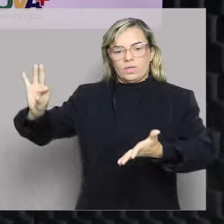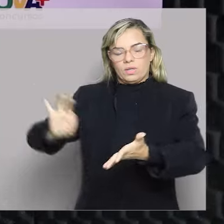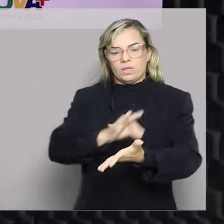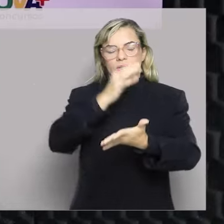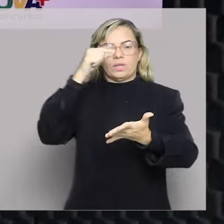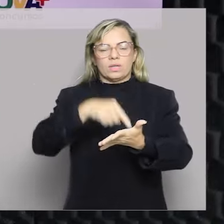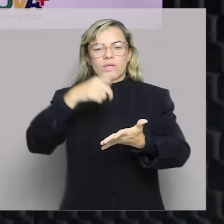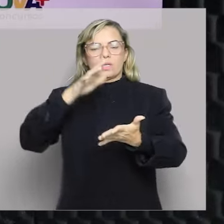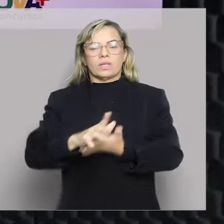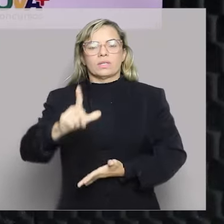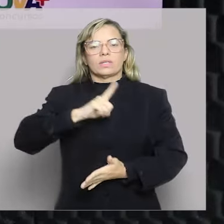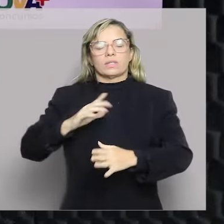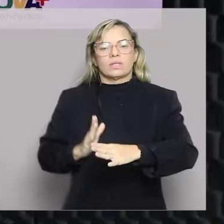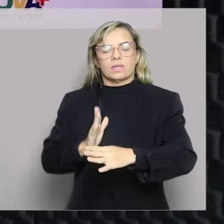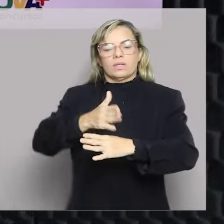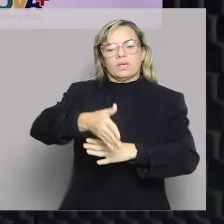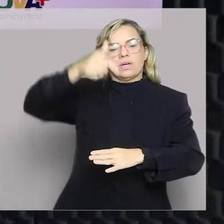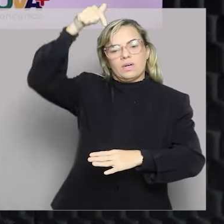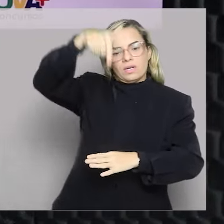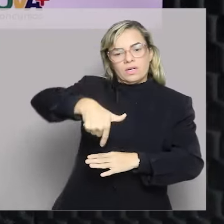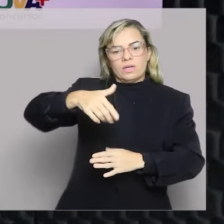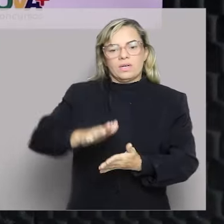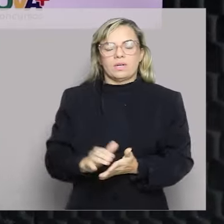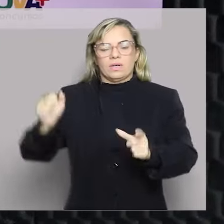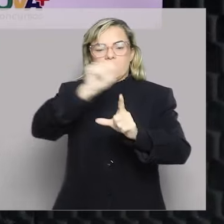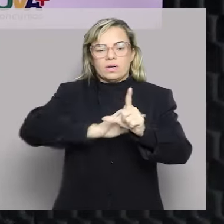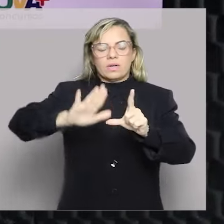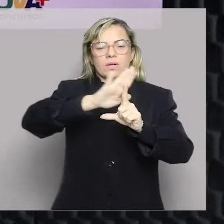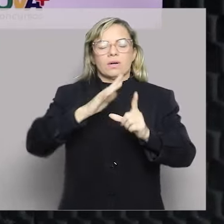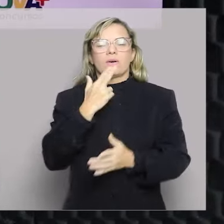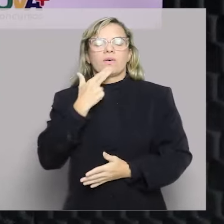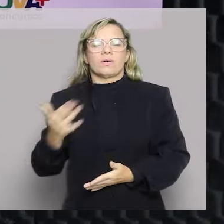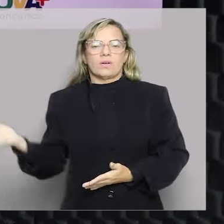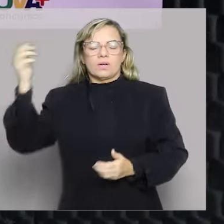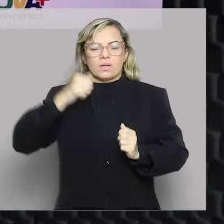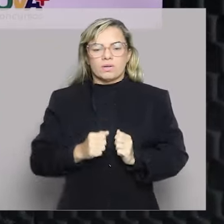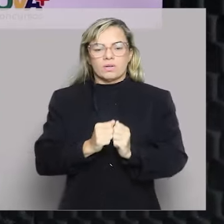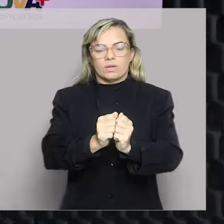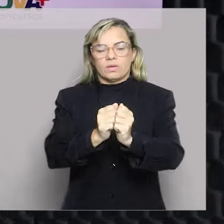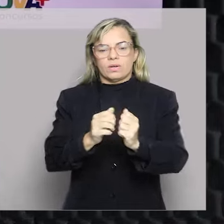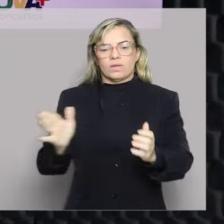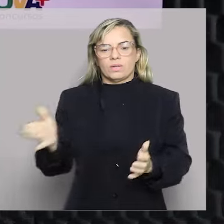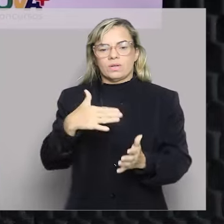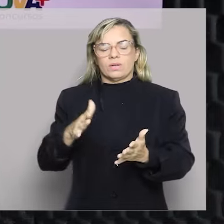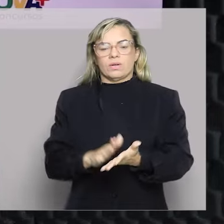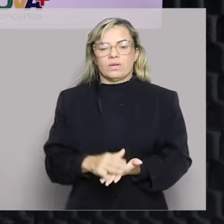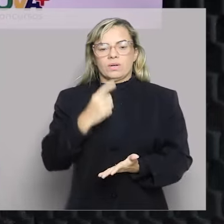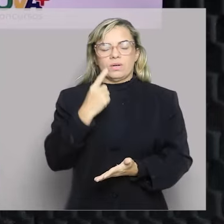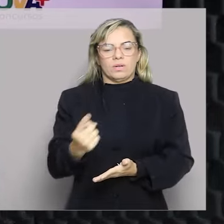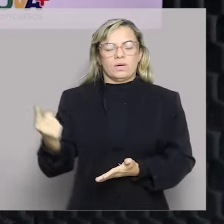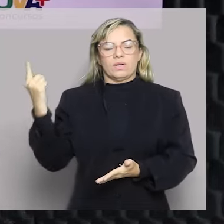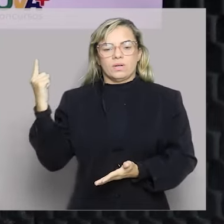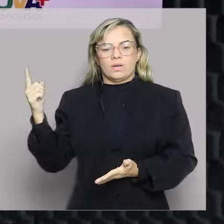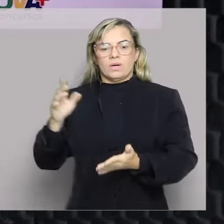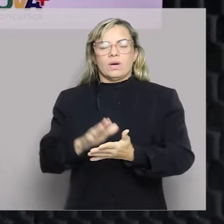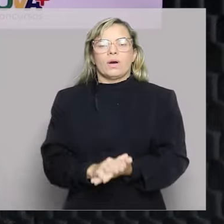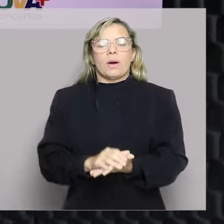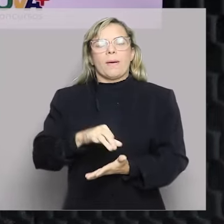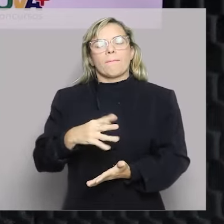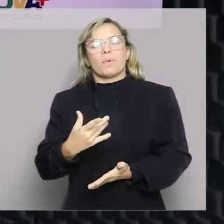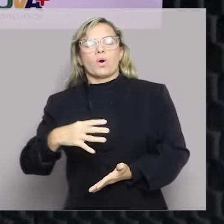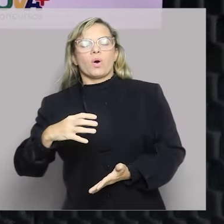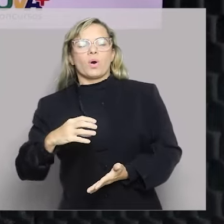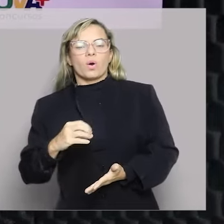Maranhão vocês vão ter acesso na plataforma Gonçalves Dias. Então vamos lá, meus amigos. Bloco 8, nível médio,